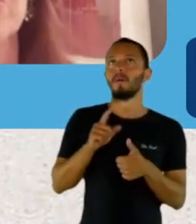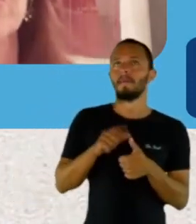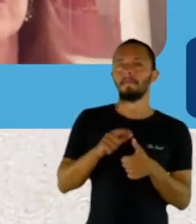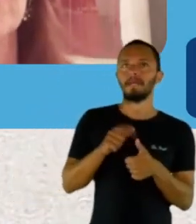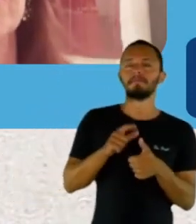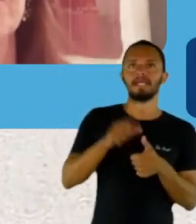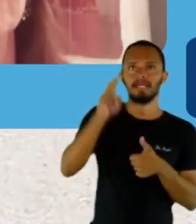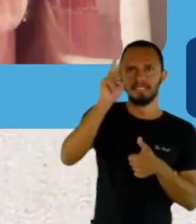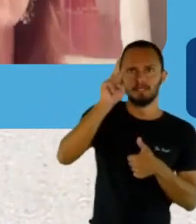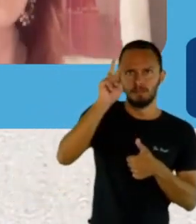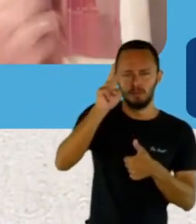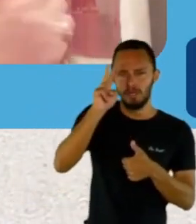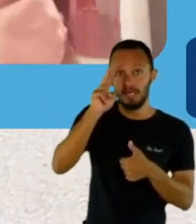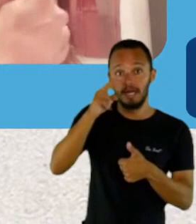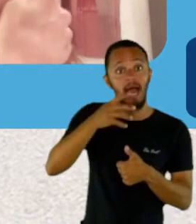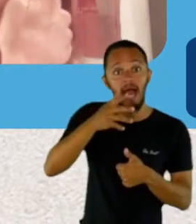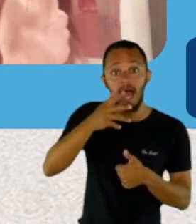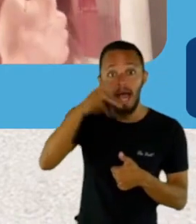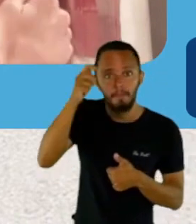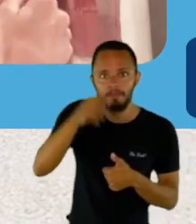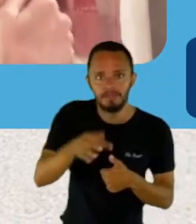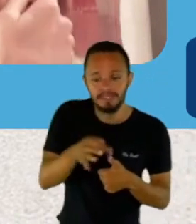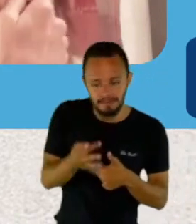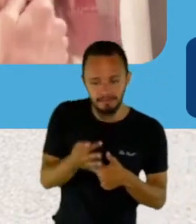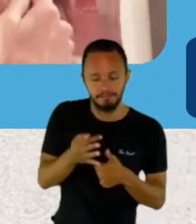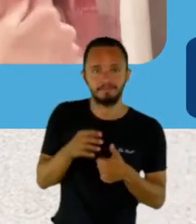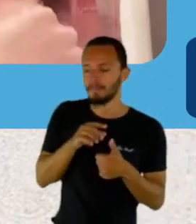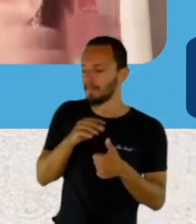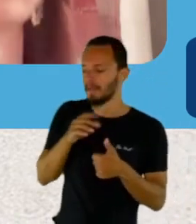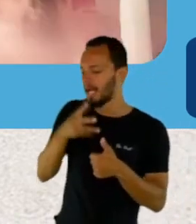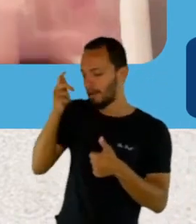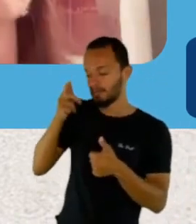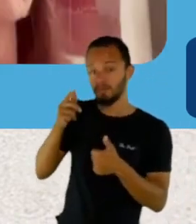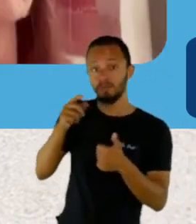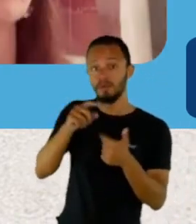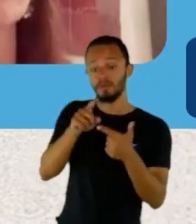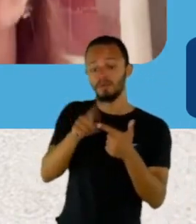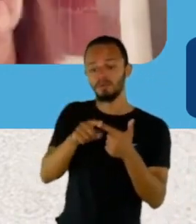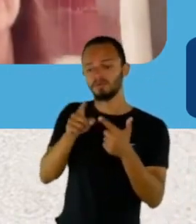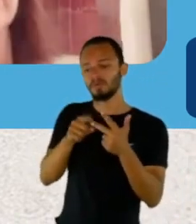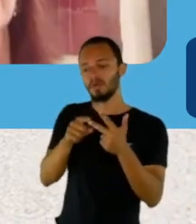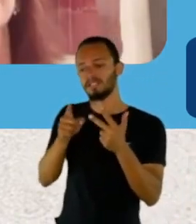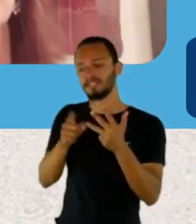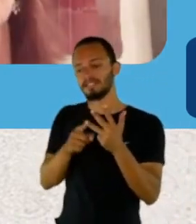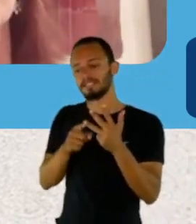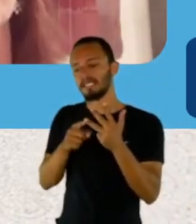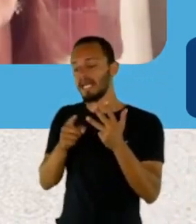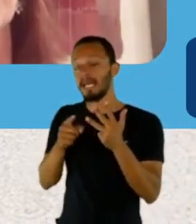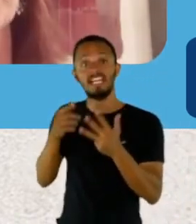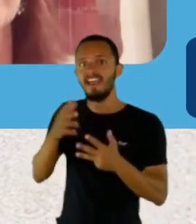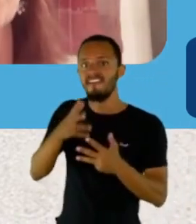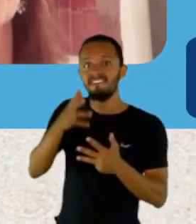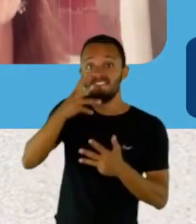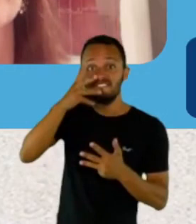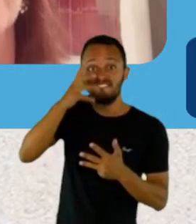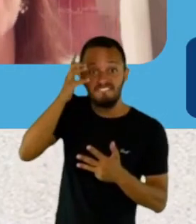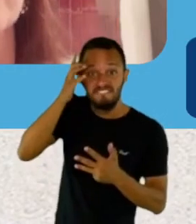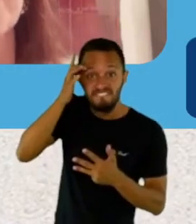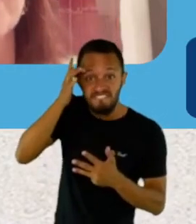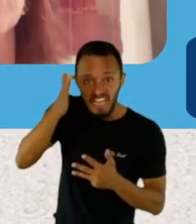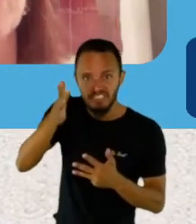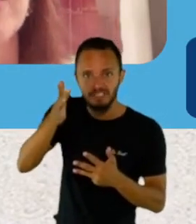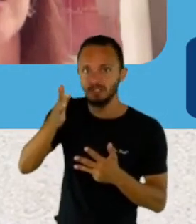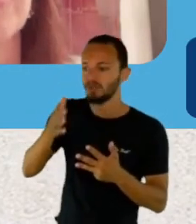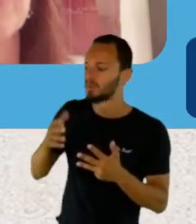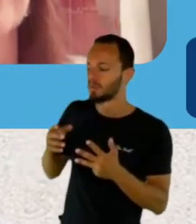acontecido na minha vida e os outros os dois, três eles vieram assim muito fáceis. O que eu falo é que o final